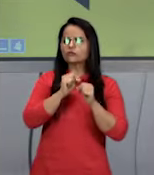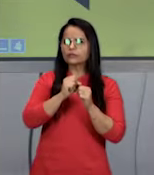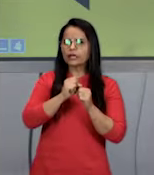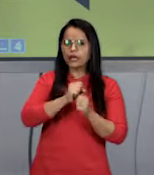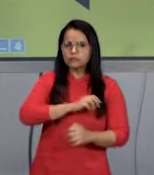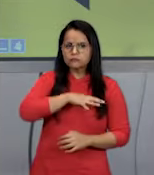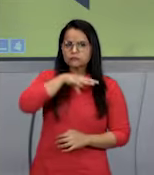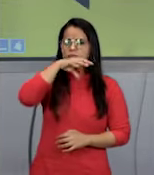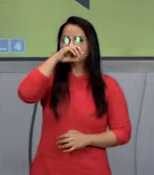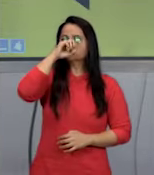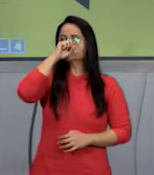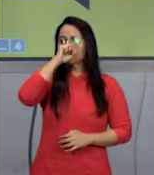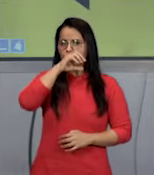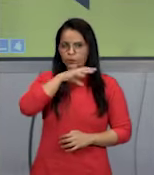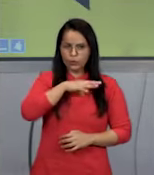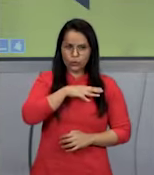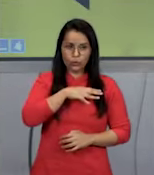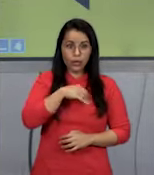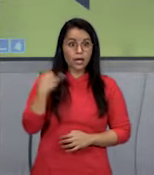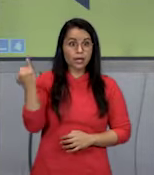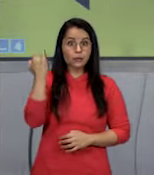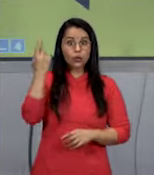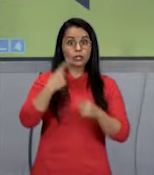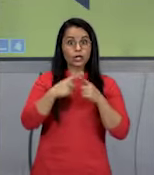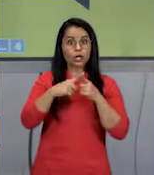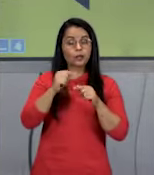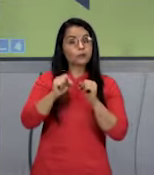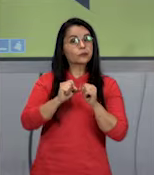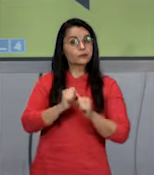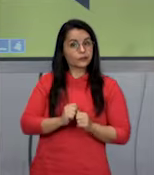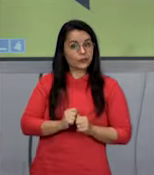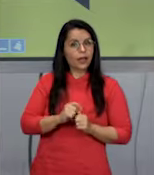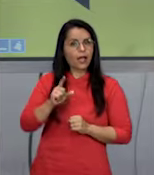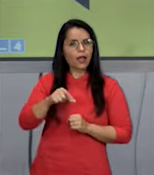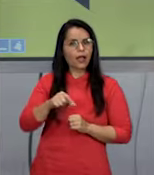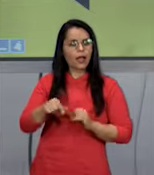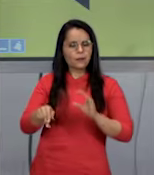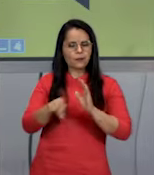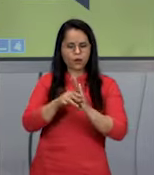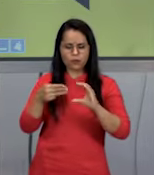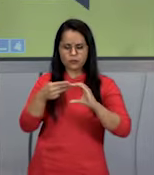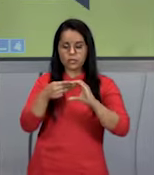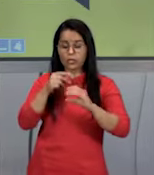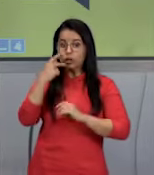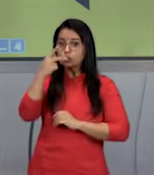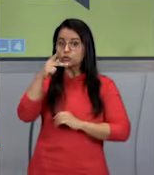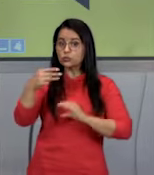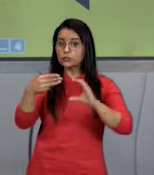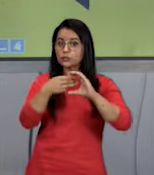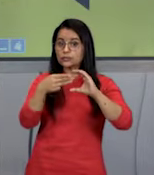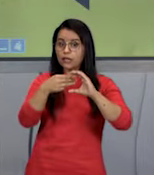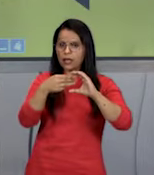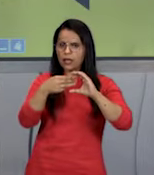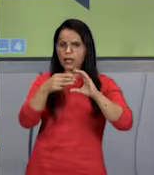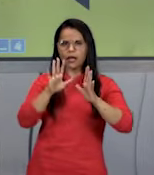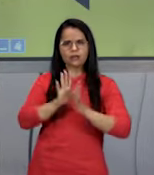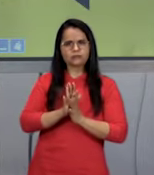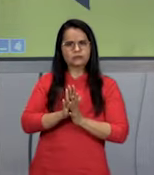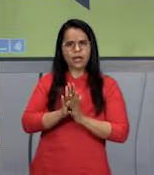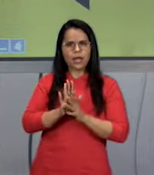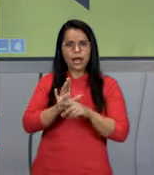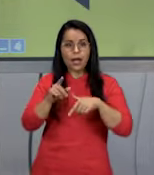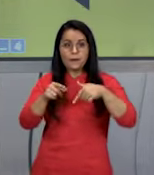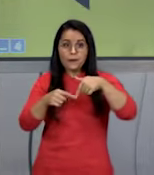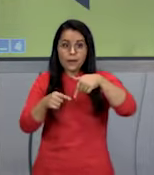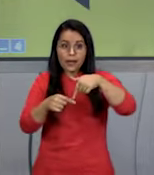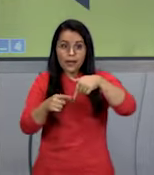é tão importante, porque a respiração é um processo celular. Então, a sua célula, que está lá no seu dedão